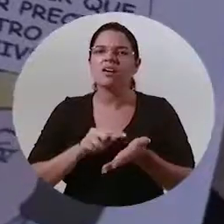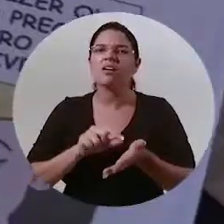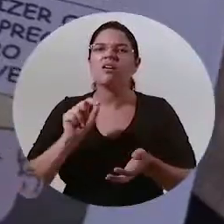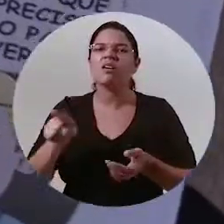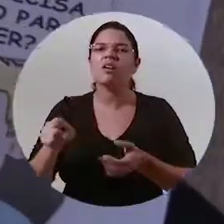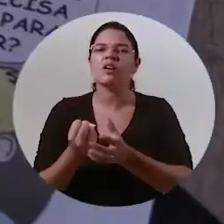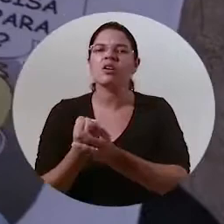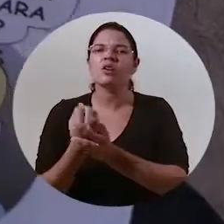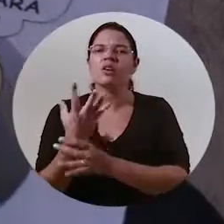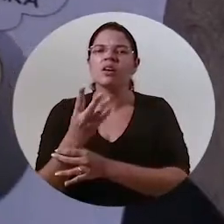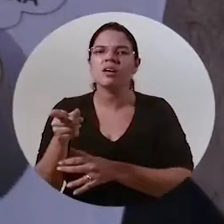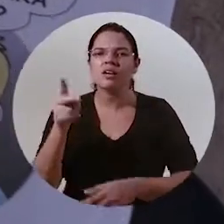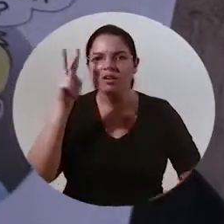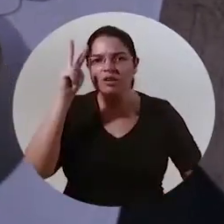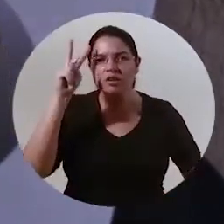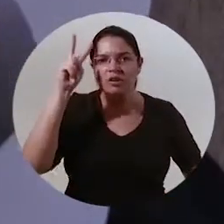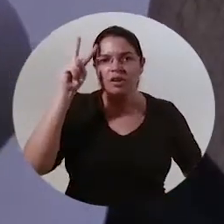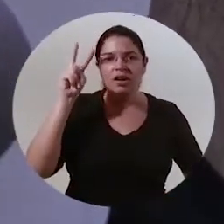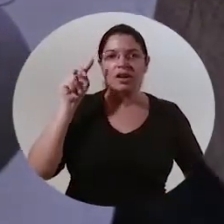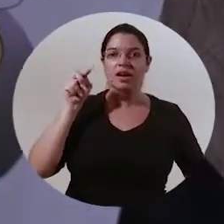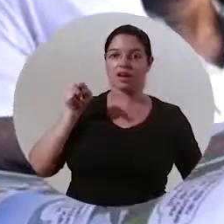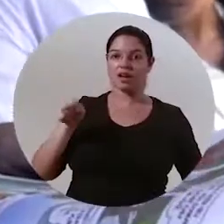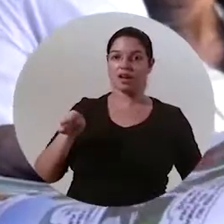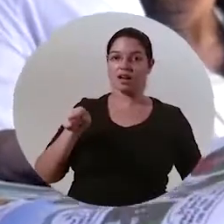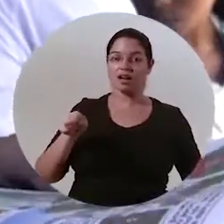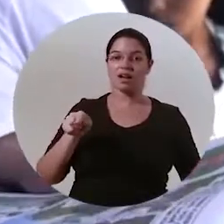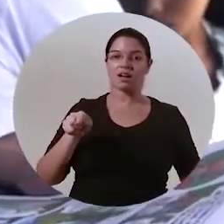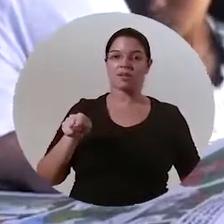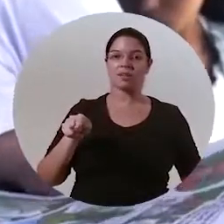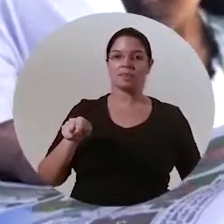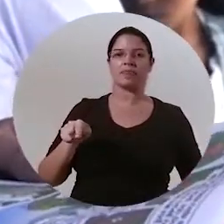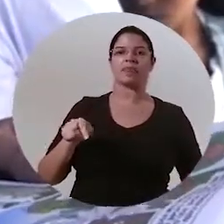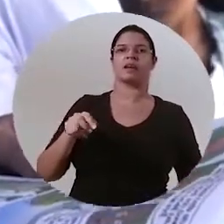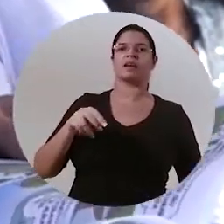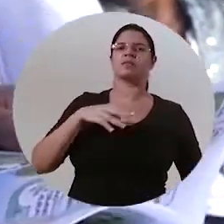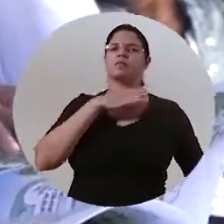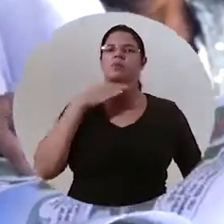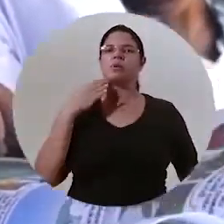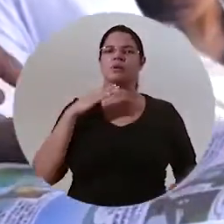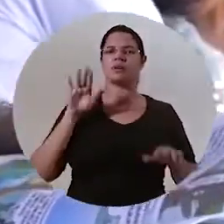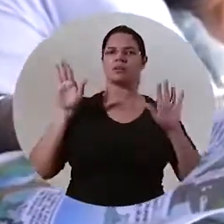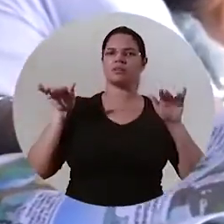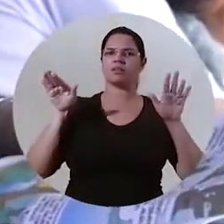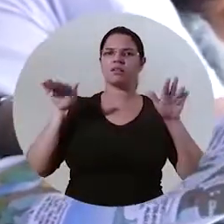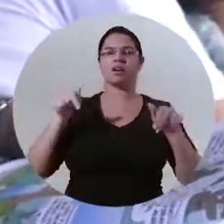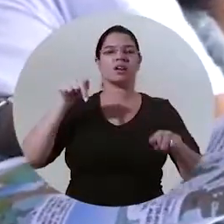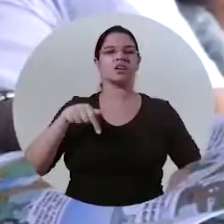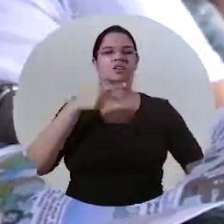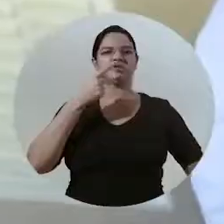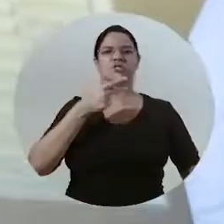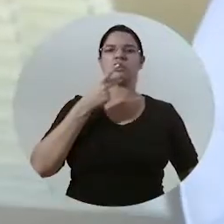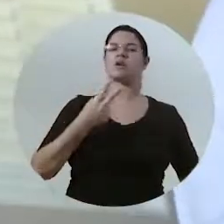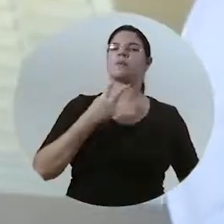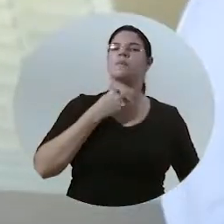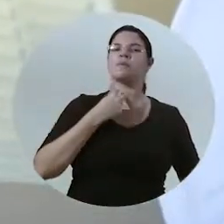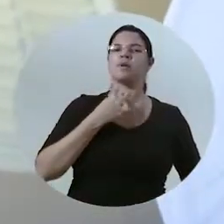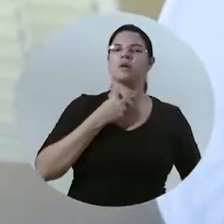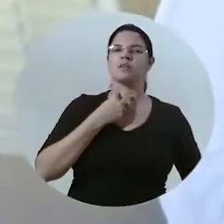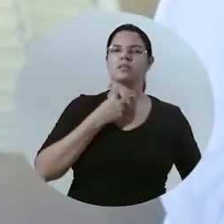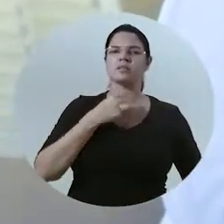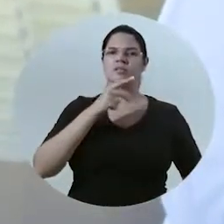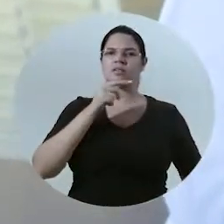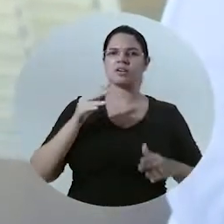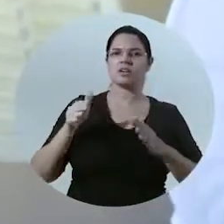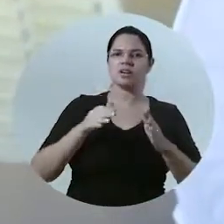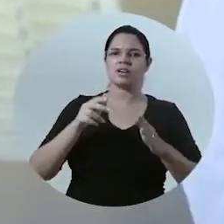e esse negócio aqui o que é que tá acontecendo nessa historinha aqui? isso aqui isso aqui mata um passarinho aqui diz que não